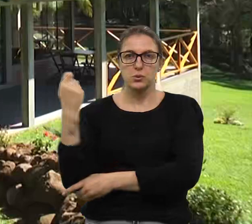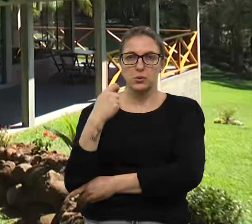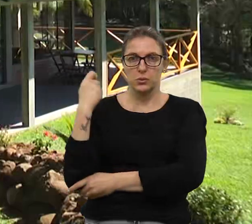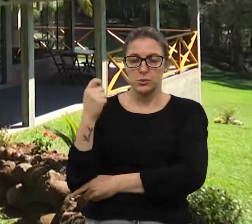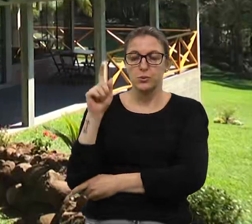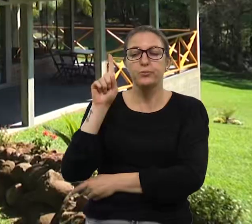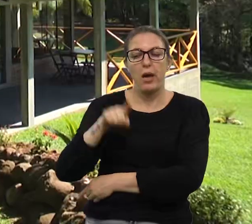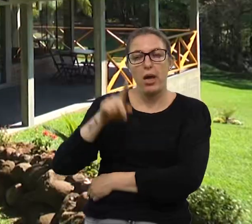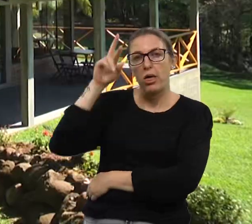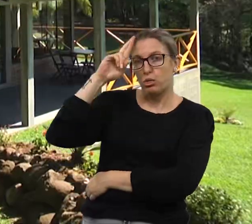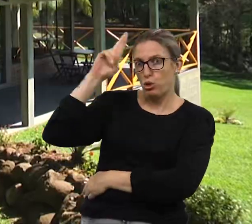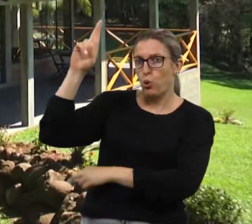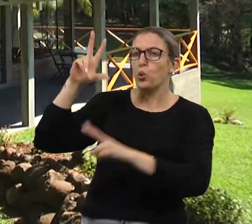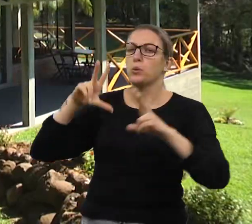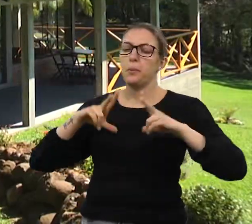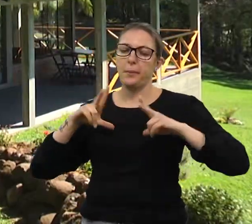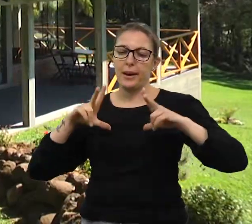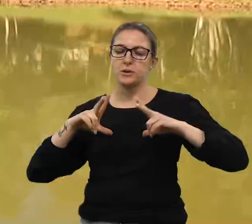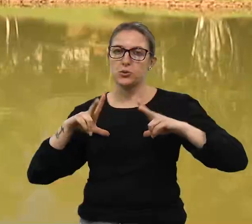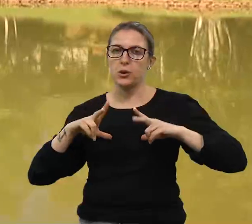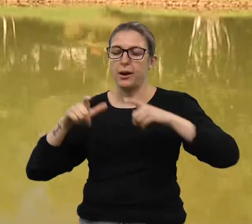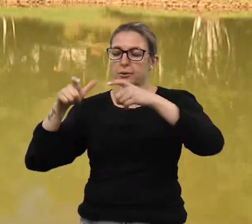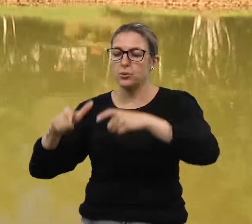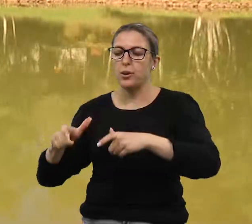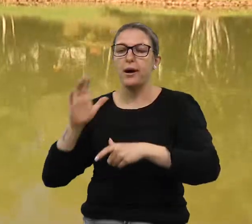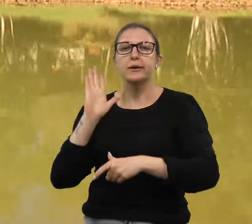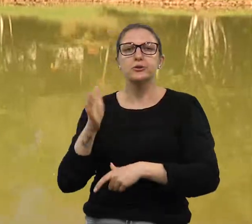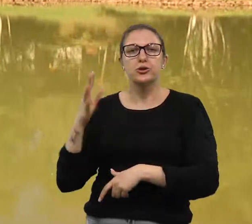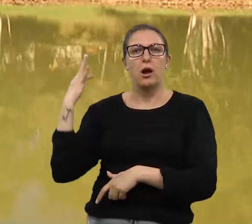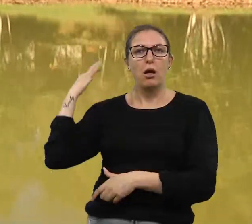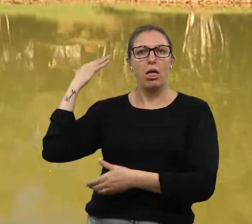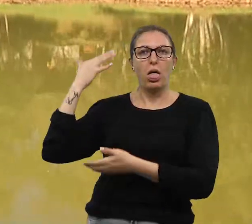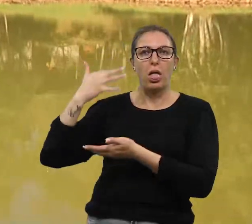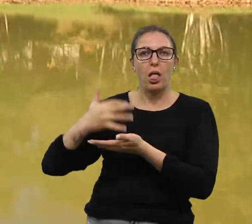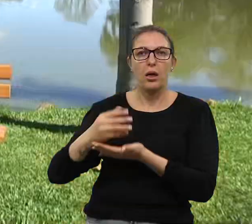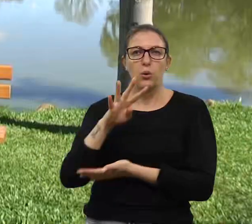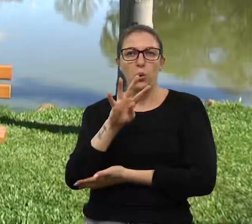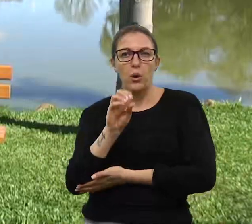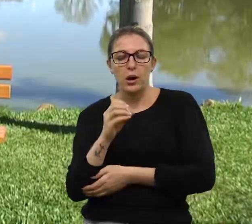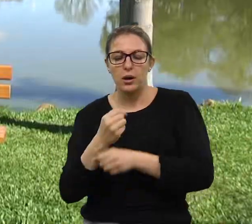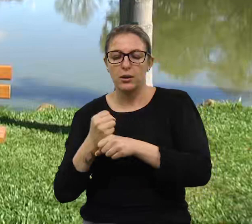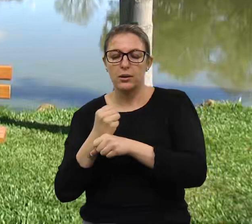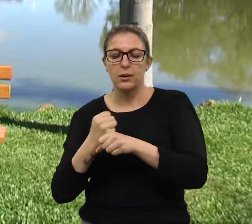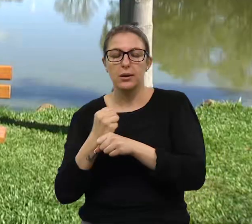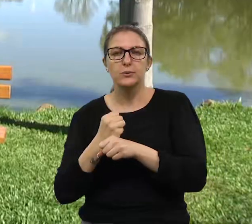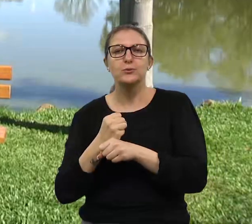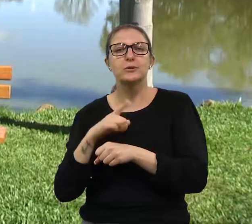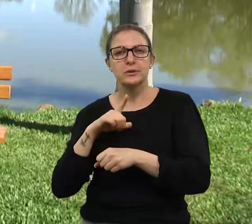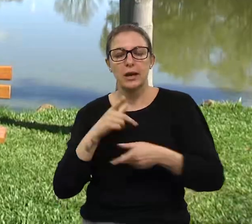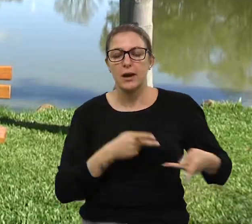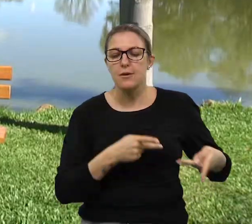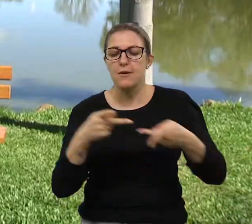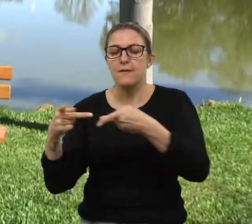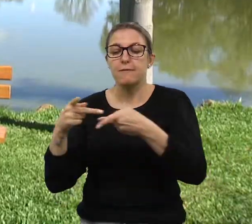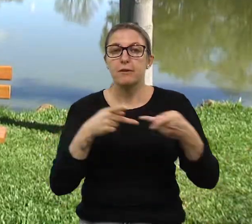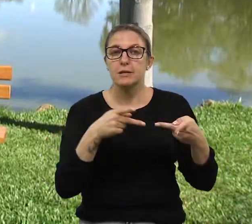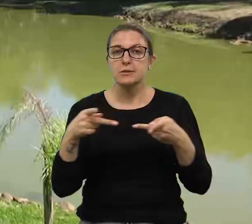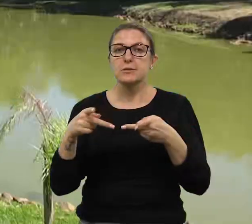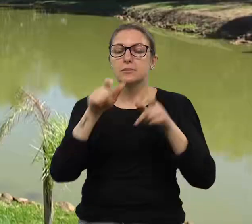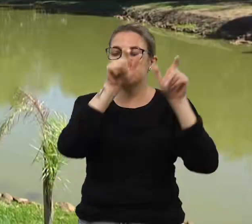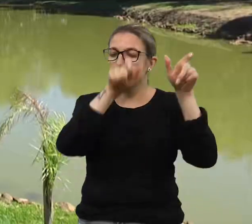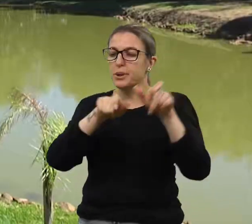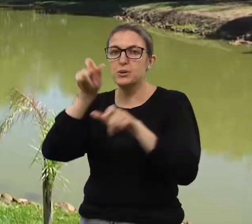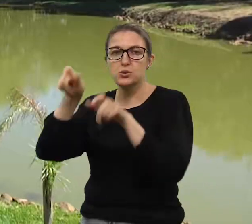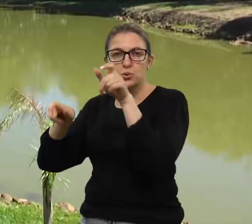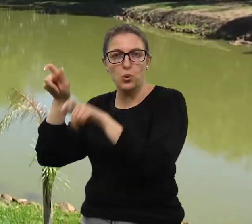De propriedade particular, esse lugar, há 40 anos, desperta a atenção de muitos turistas